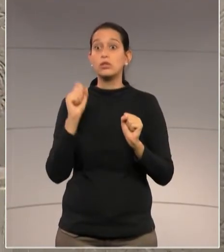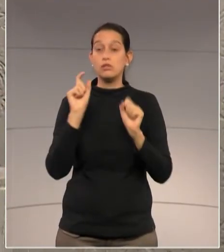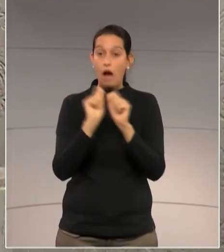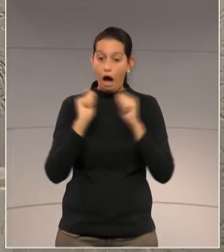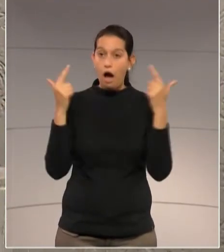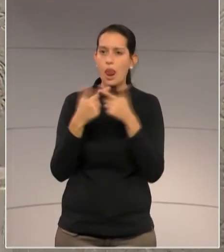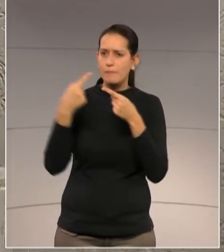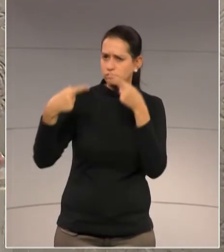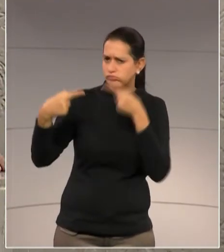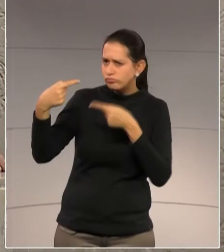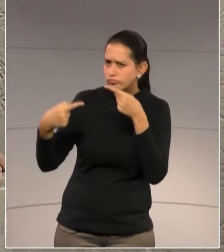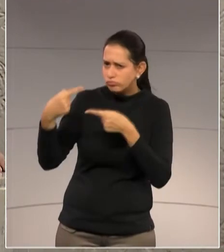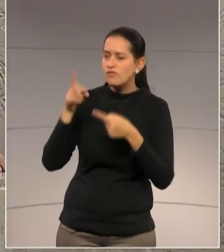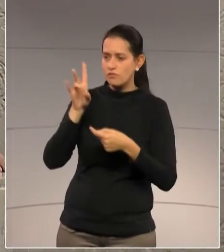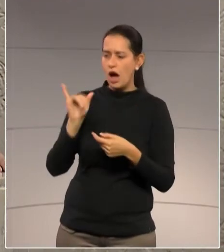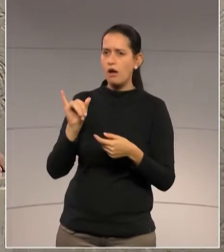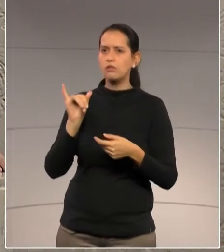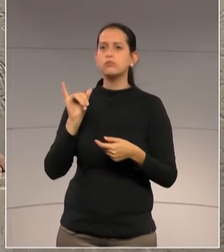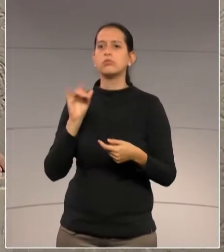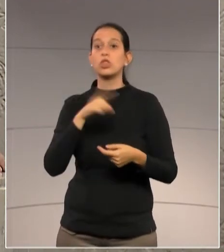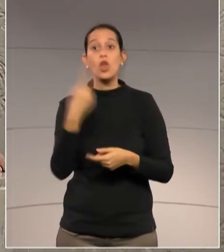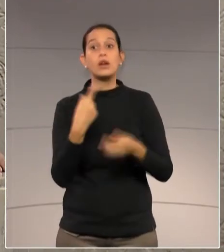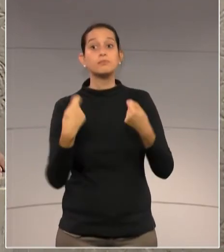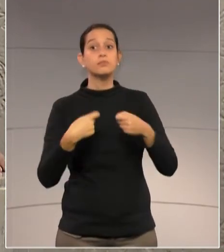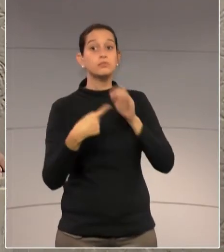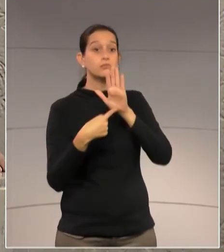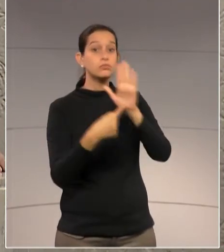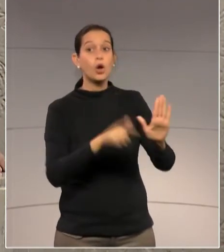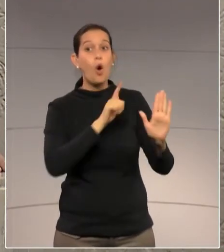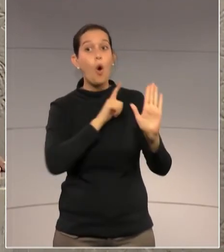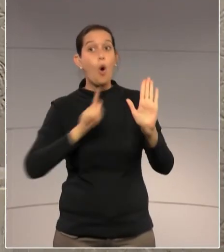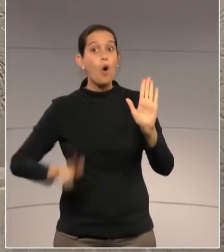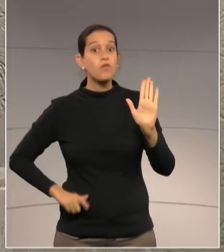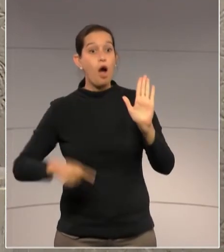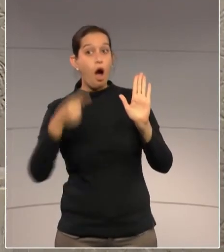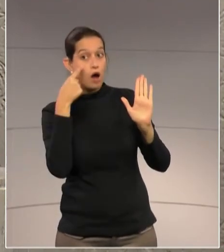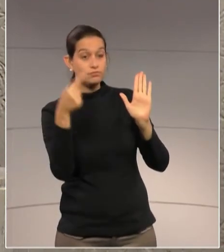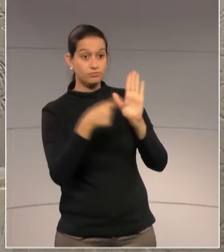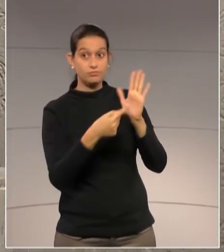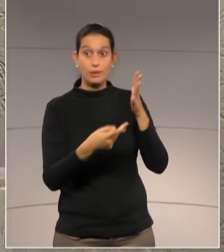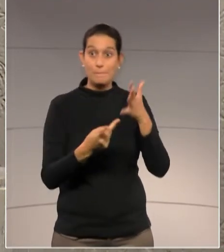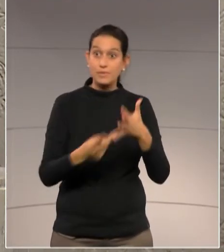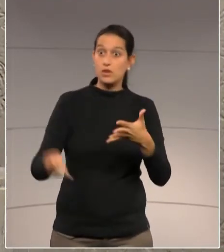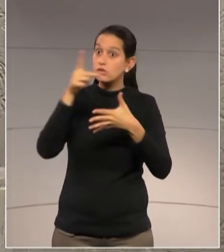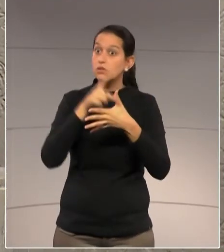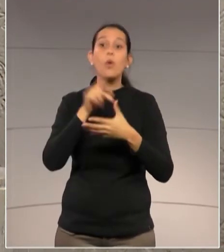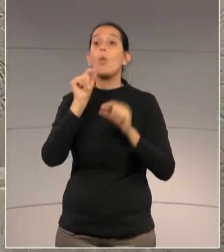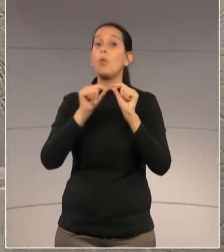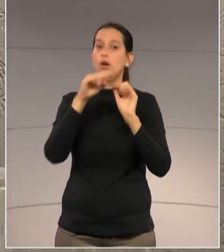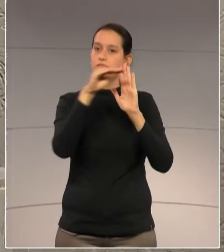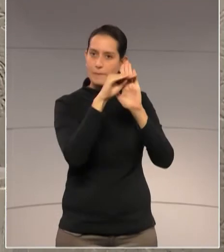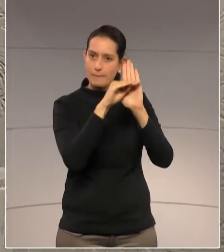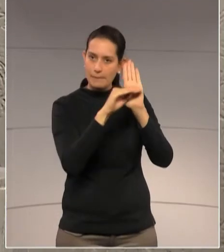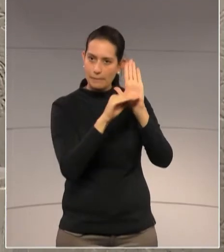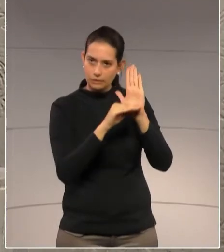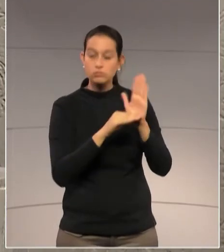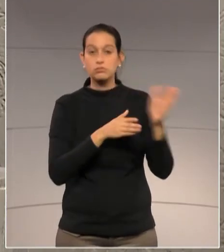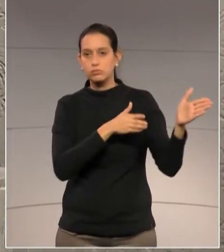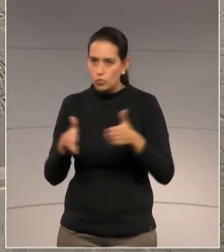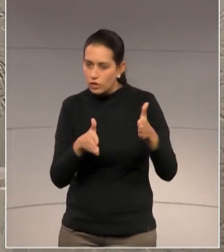através do governador Ratinho Júnior, quais seriam as obras prioritárias, ou seja, cada uma vai seguir um caminho, buscar